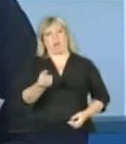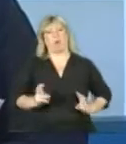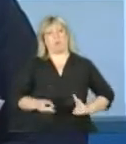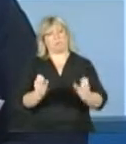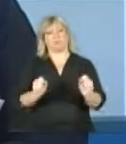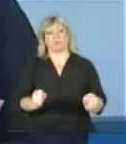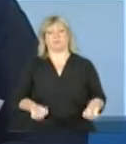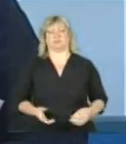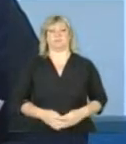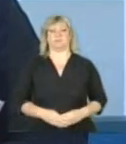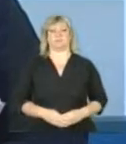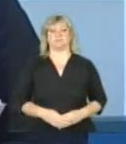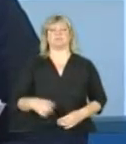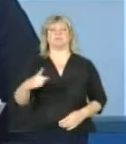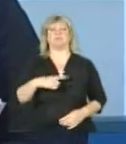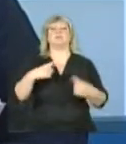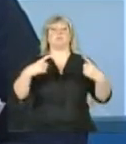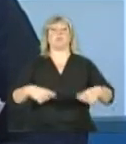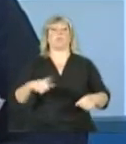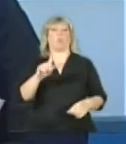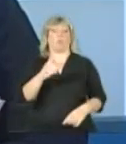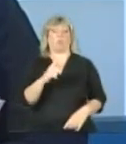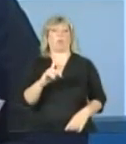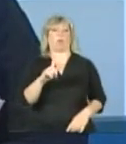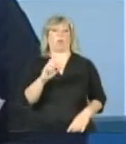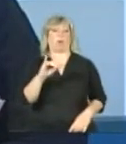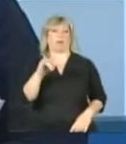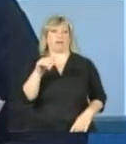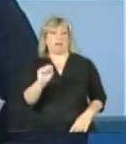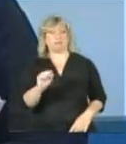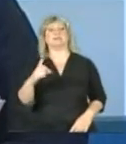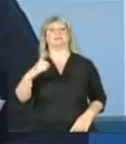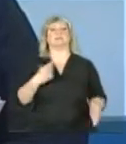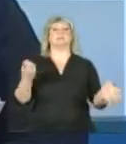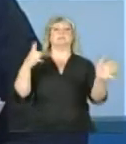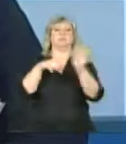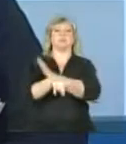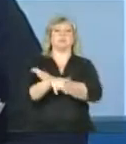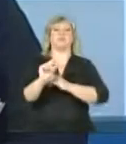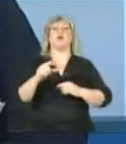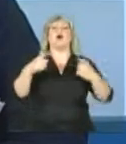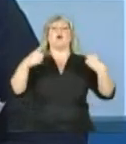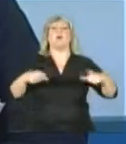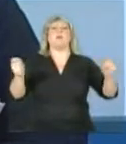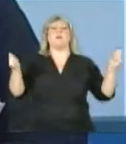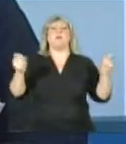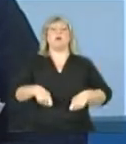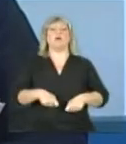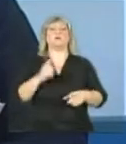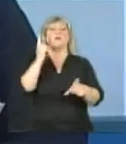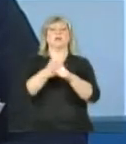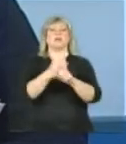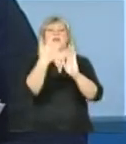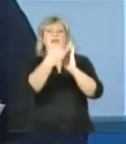também no estado de Goiás. Ela quer saber o seguinte, onde que ela pode encontrar a listagem das famílias do